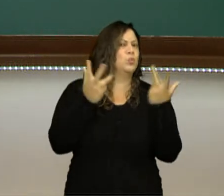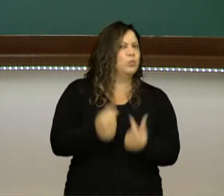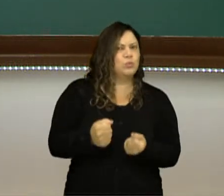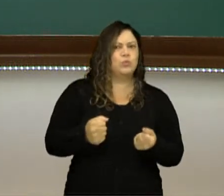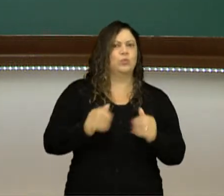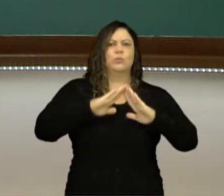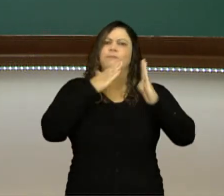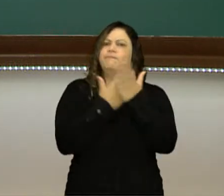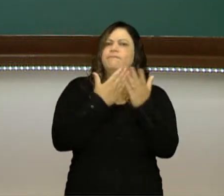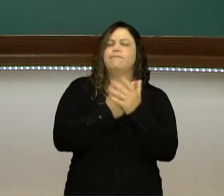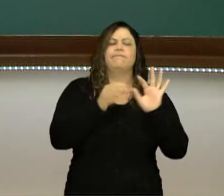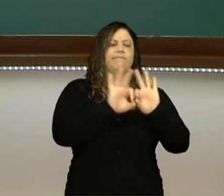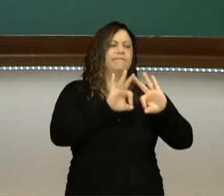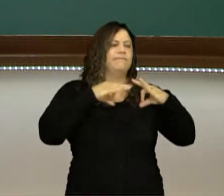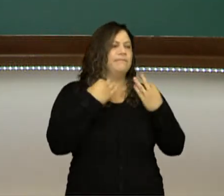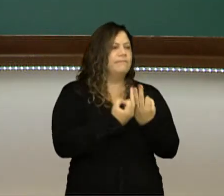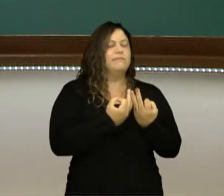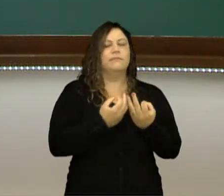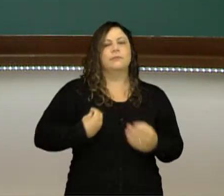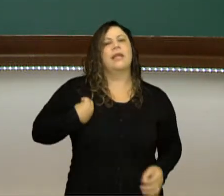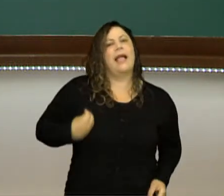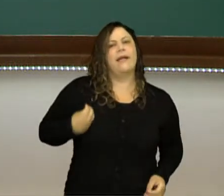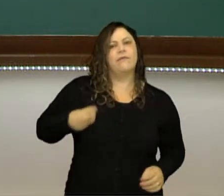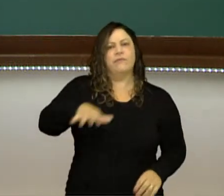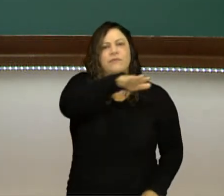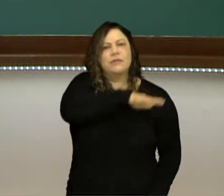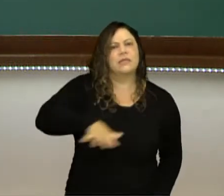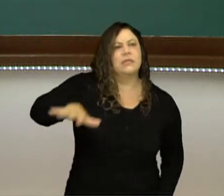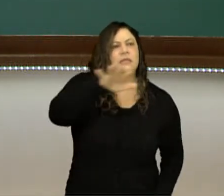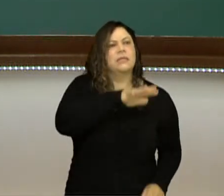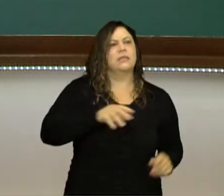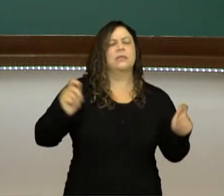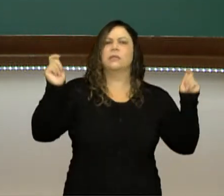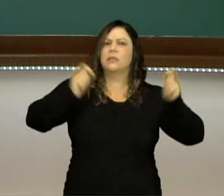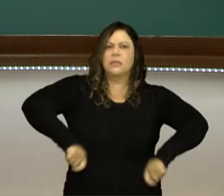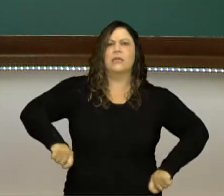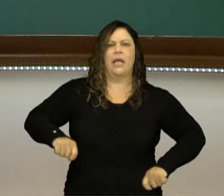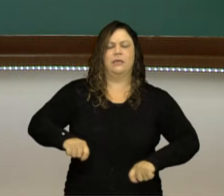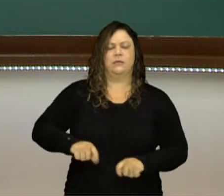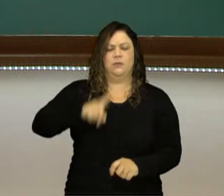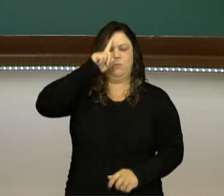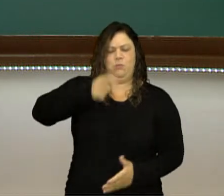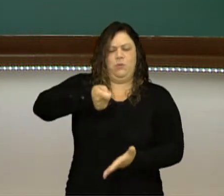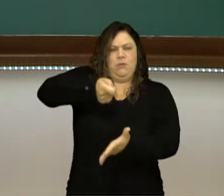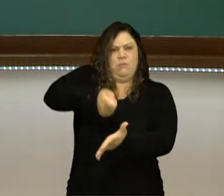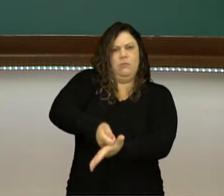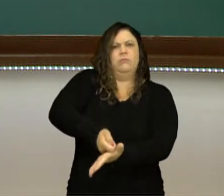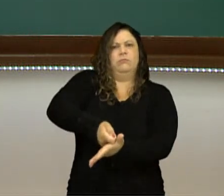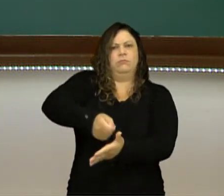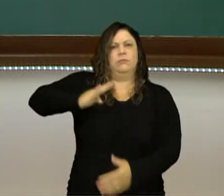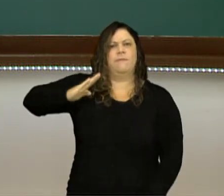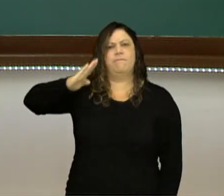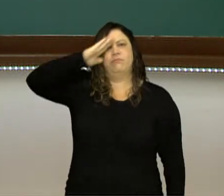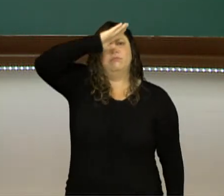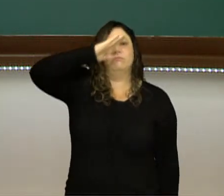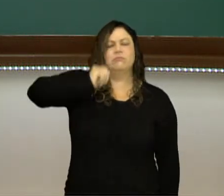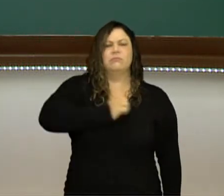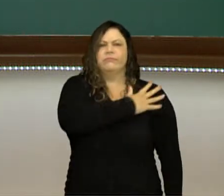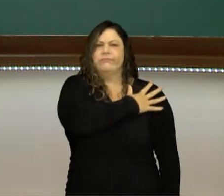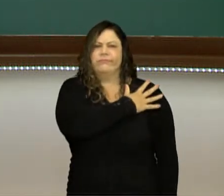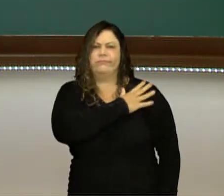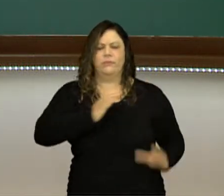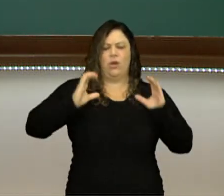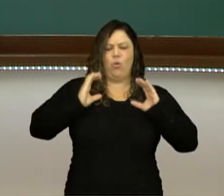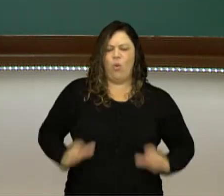sua escola, a sua família, a vida pública, fosse altamente hierarquizado e militarizado? O